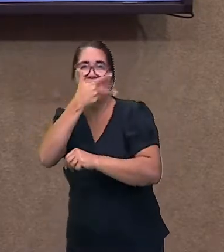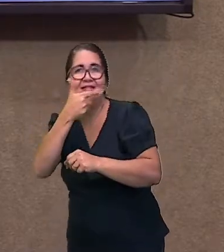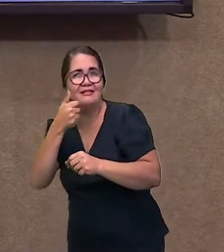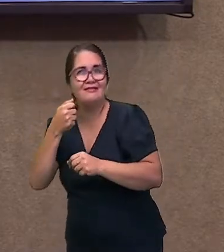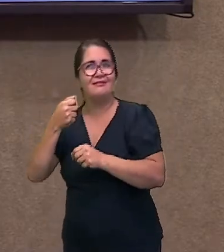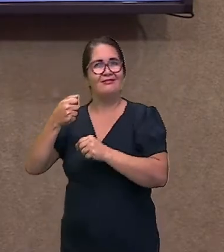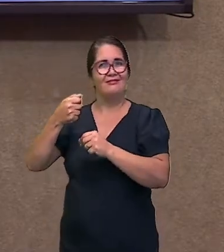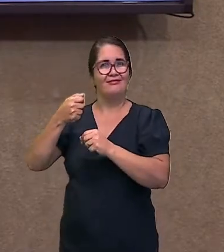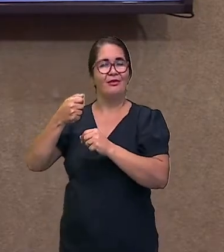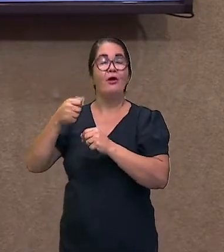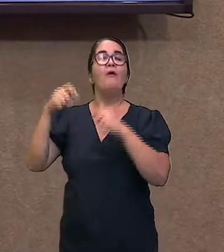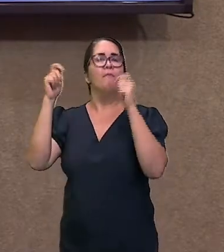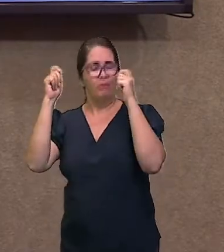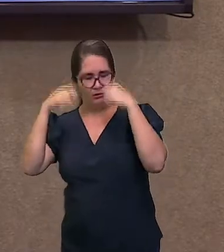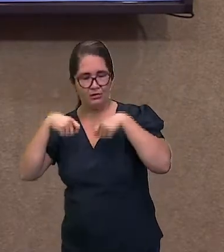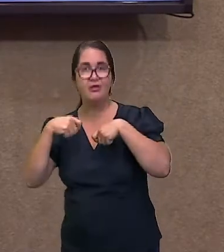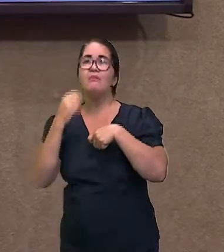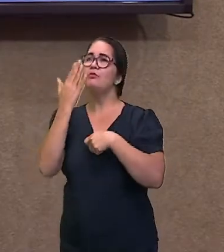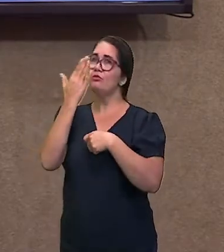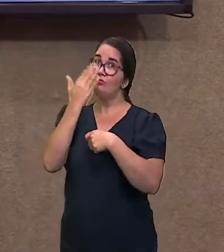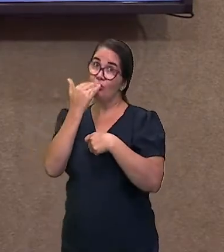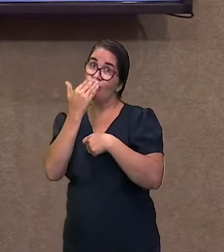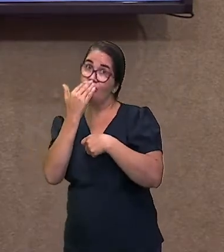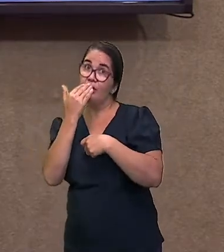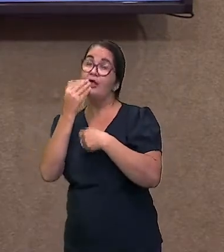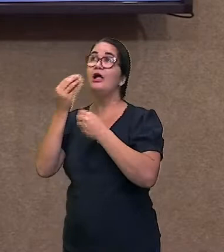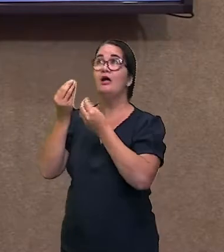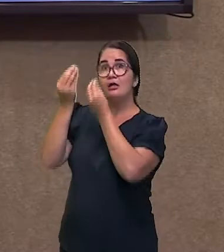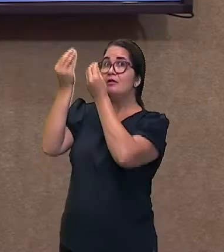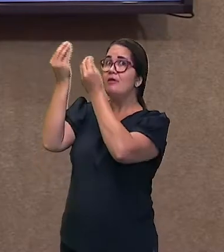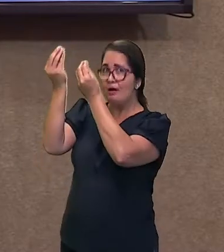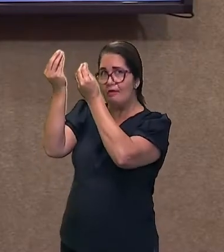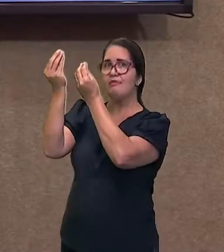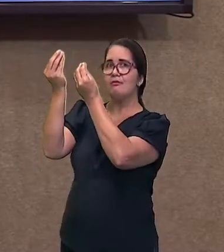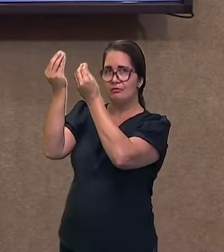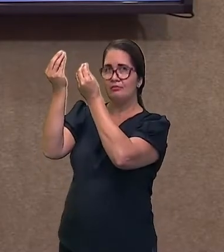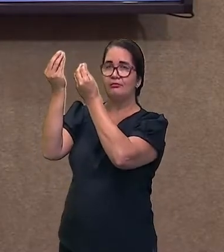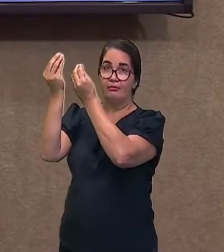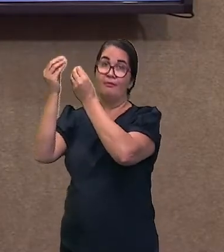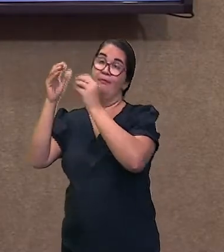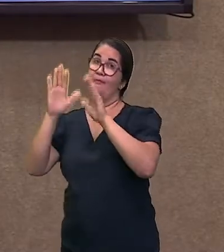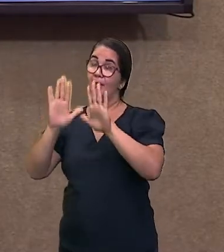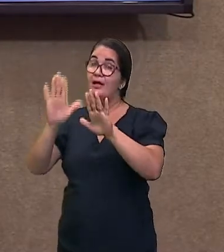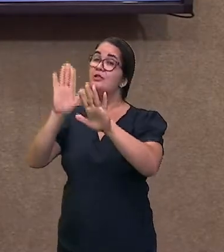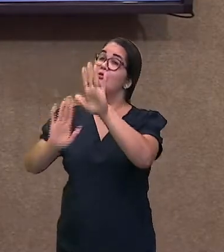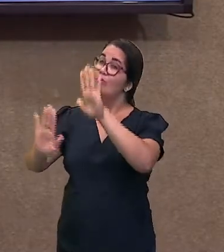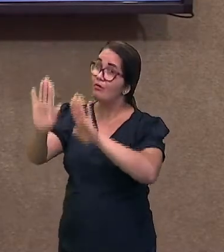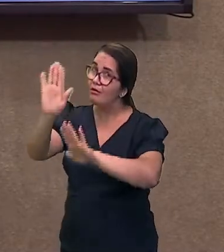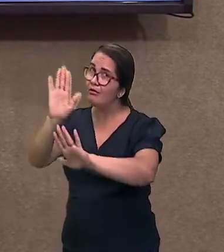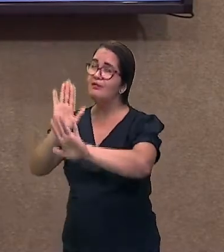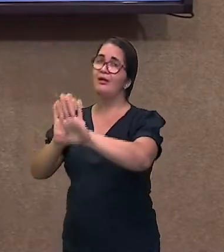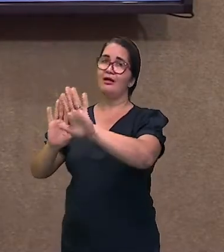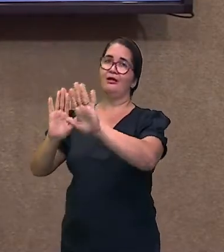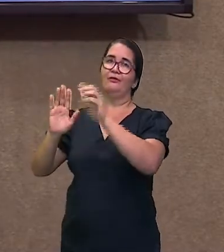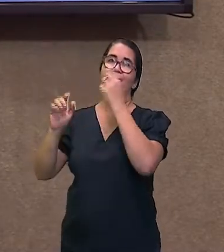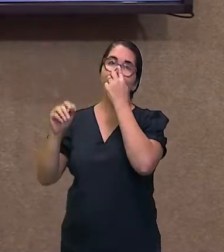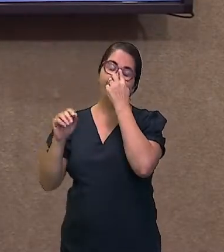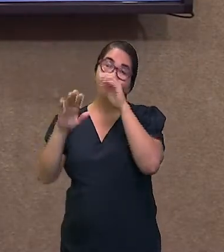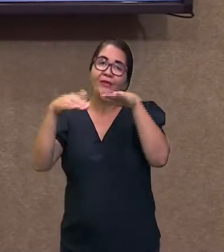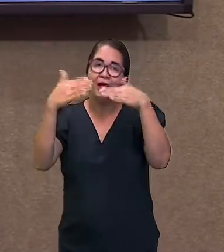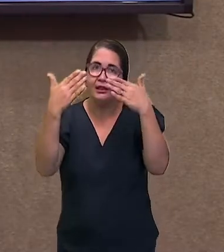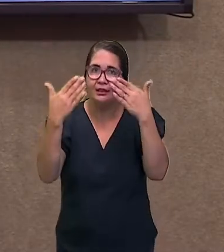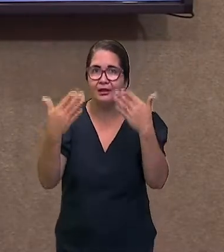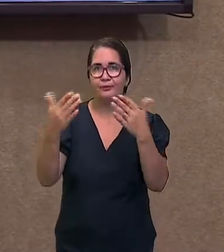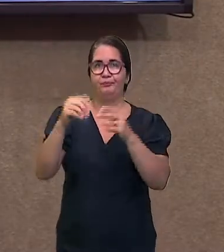o que ele realmente tem condições de se alimentar sem causar danos à saúde dele. Por exemplo, ah, eu vou no Parque Estadual do Rio